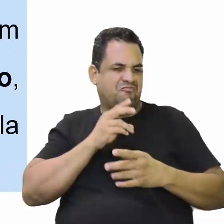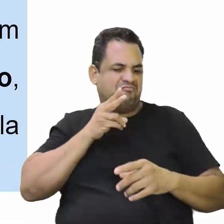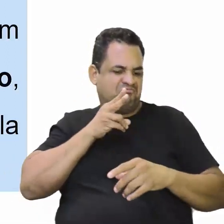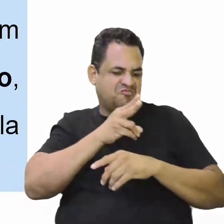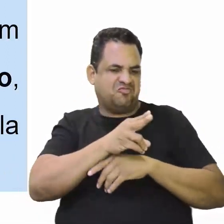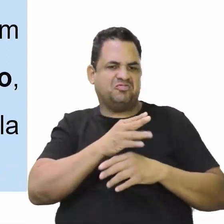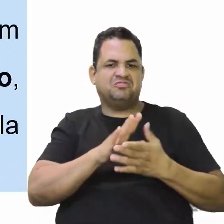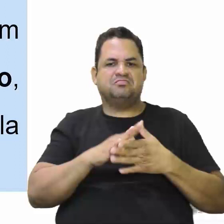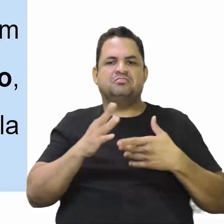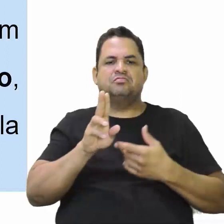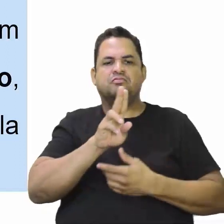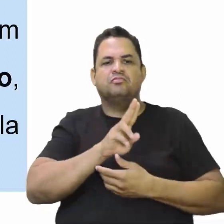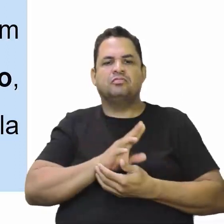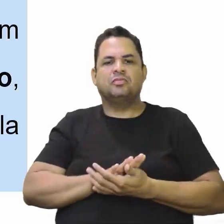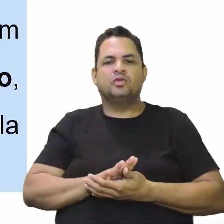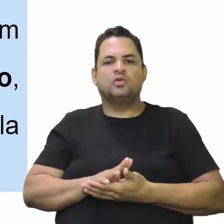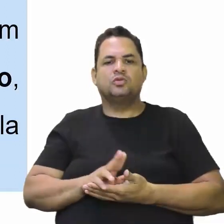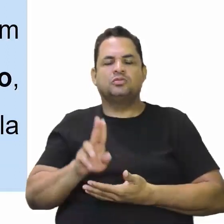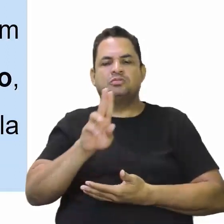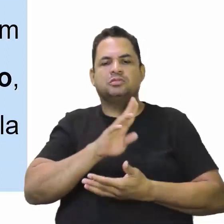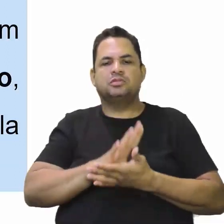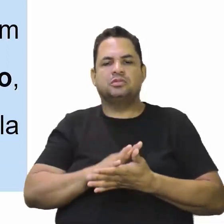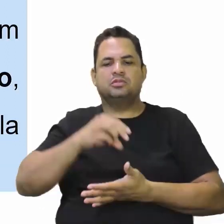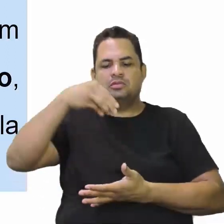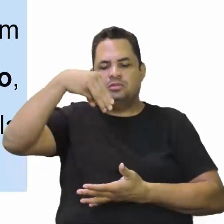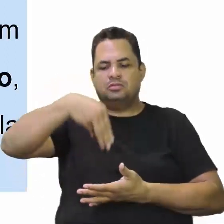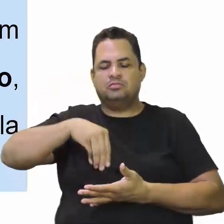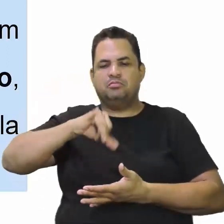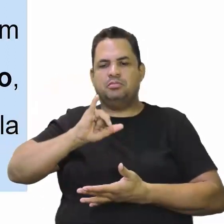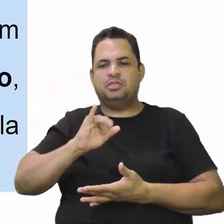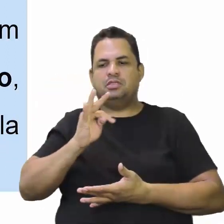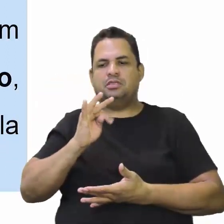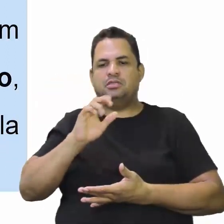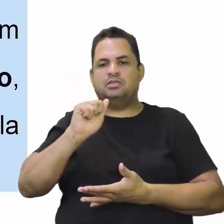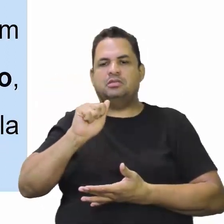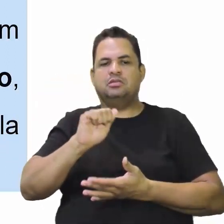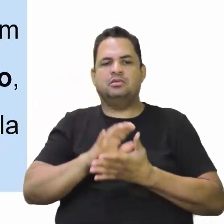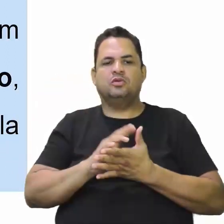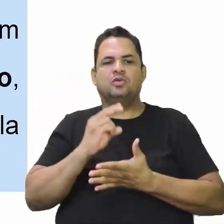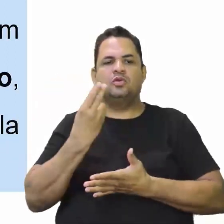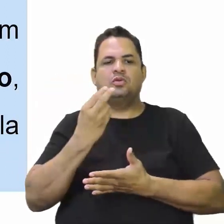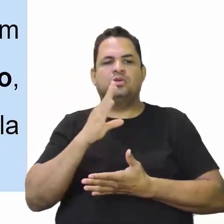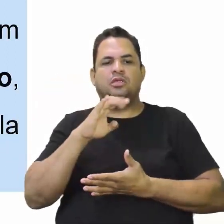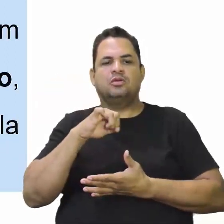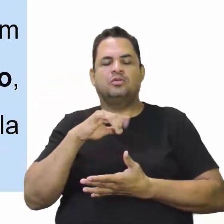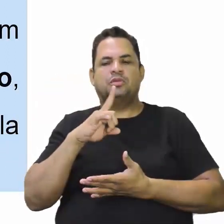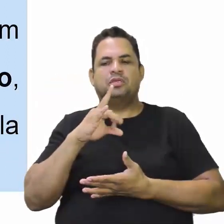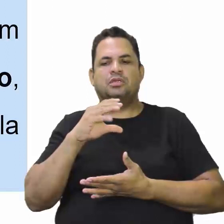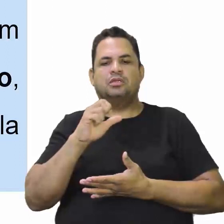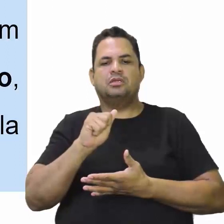da mita ou encomenda.